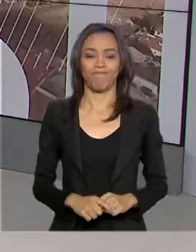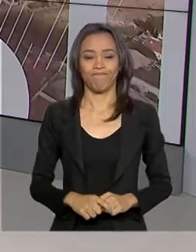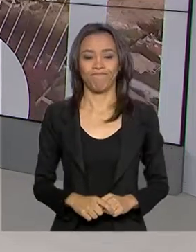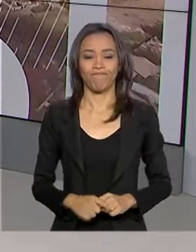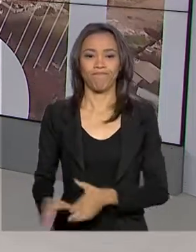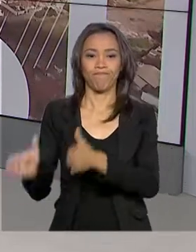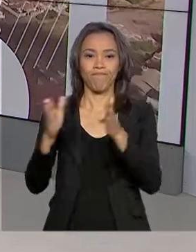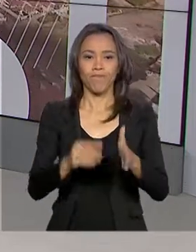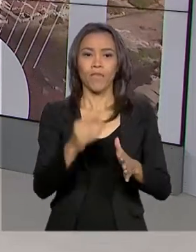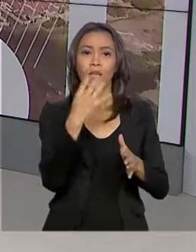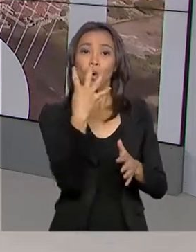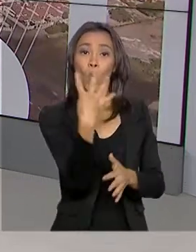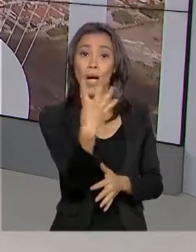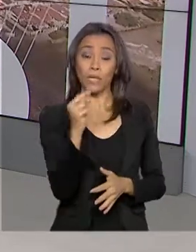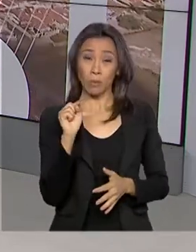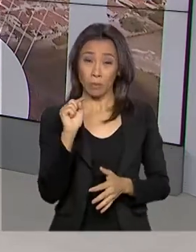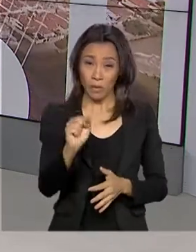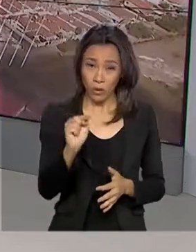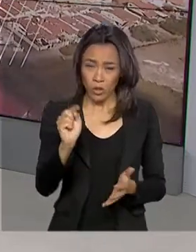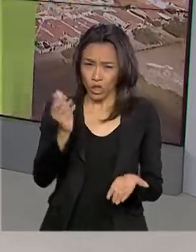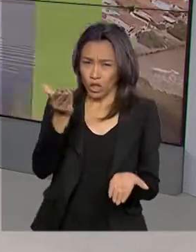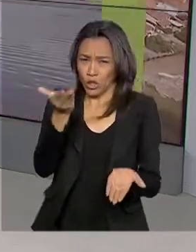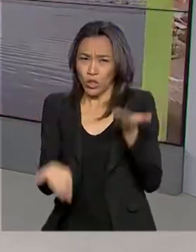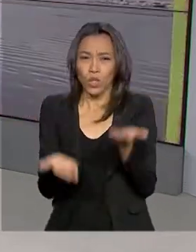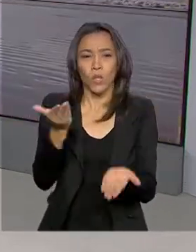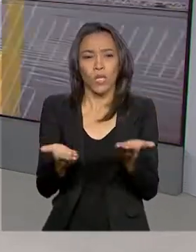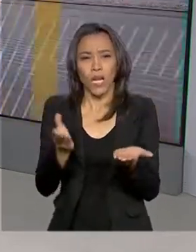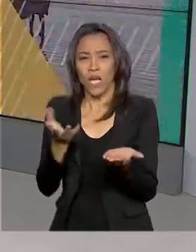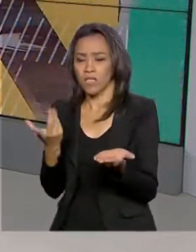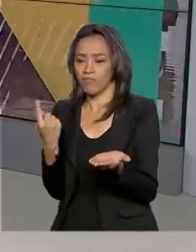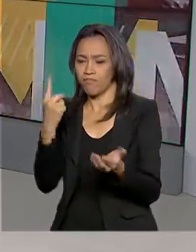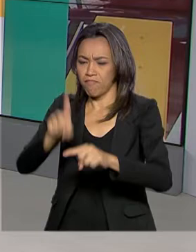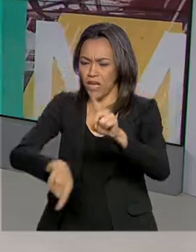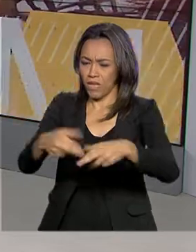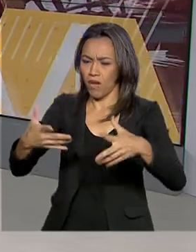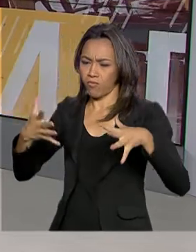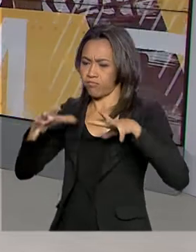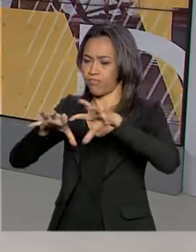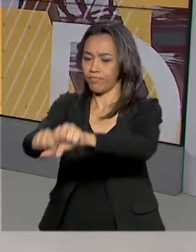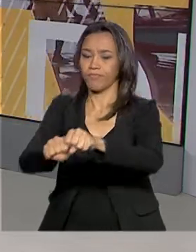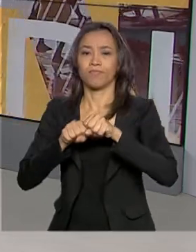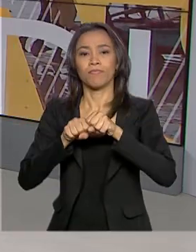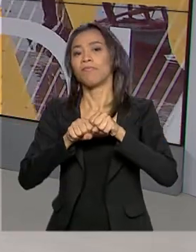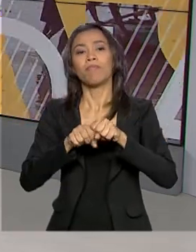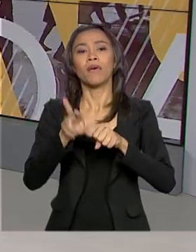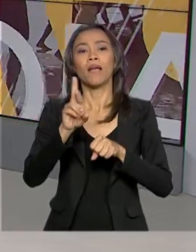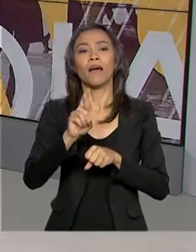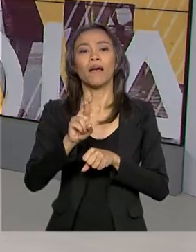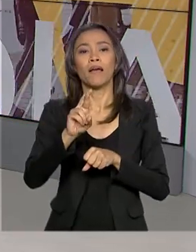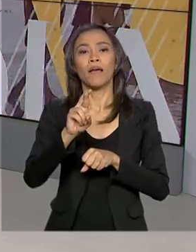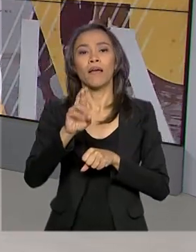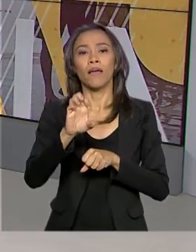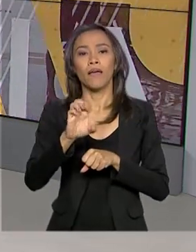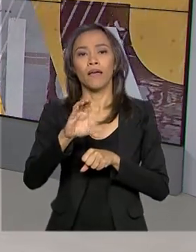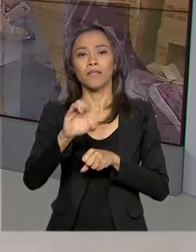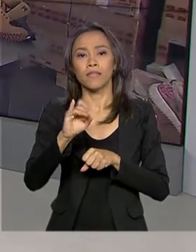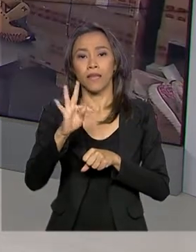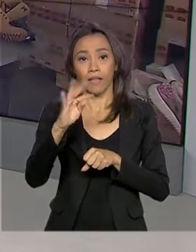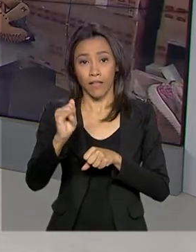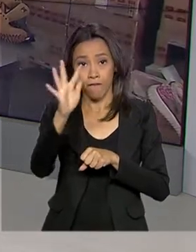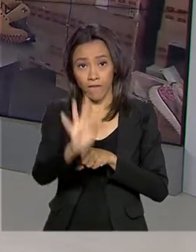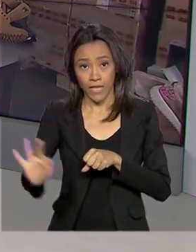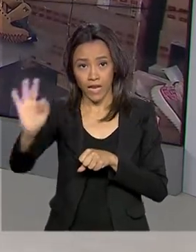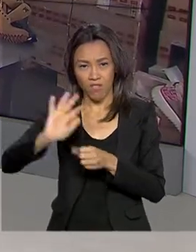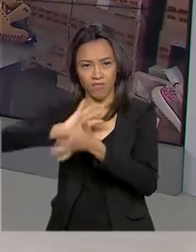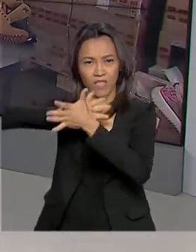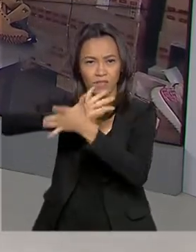4 mil toneladas de mercadorias apreendidas pela Receita Federal estão sendo destruídas. Vamos até São Paulo? O repórter